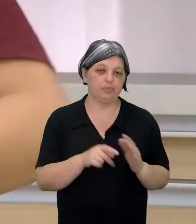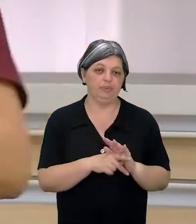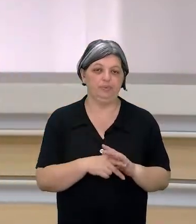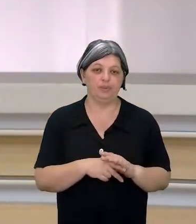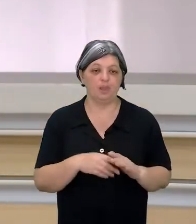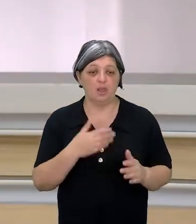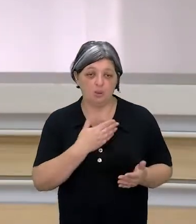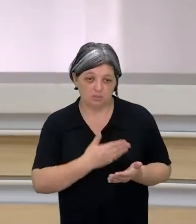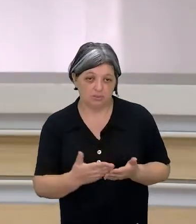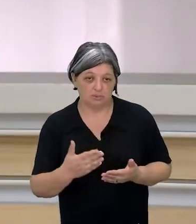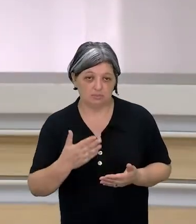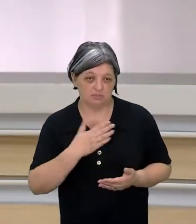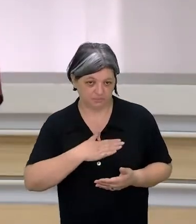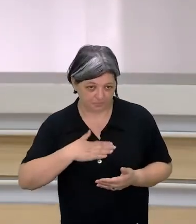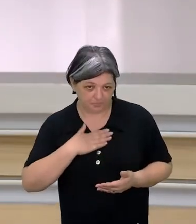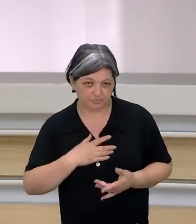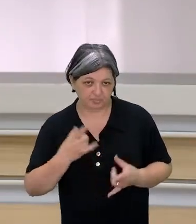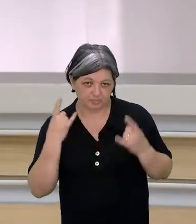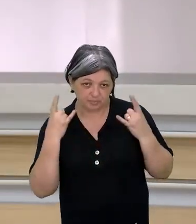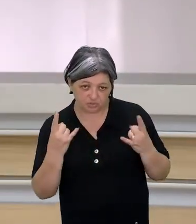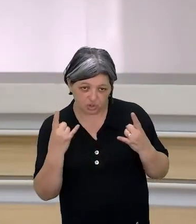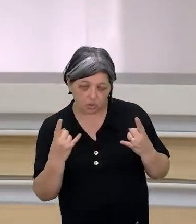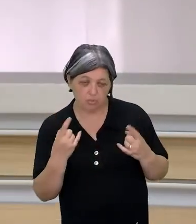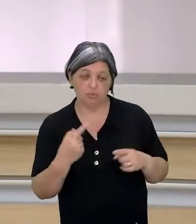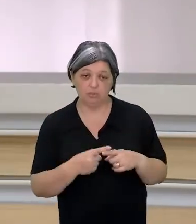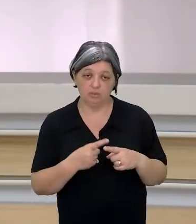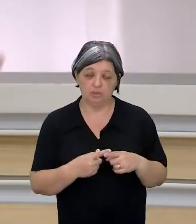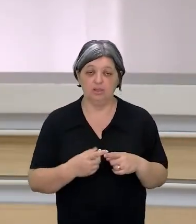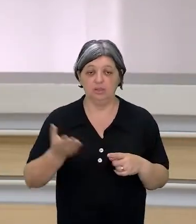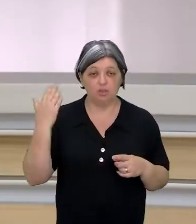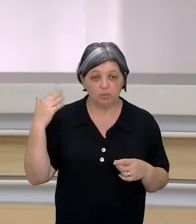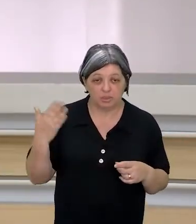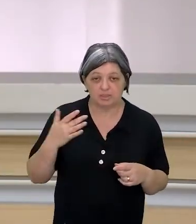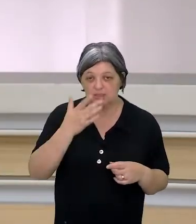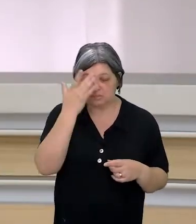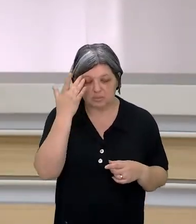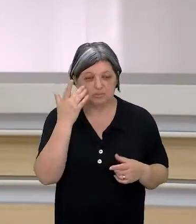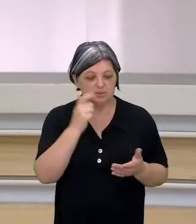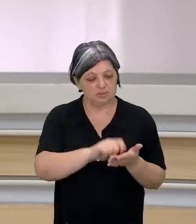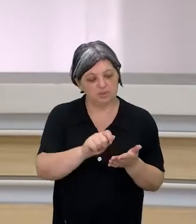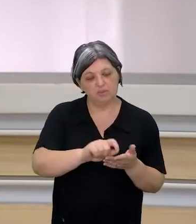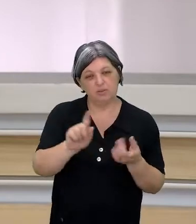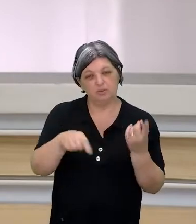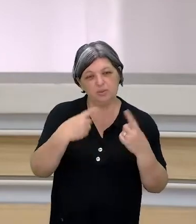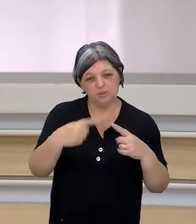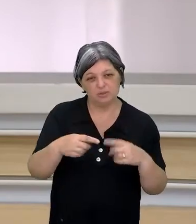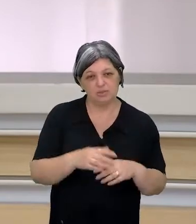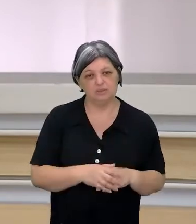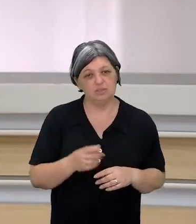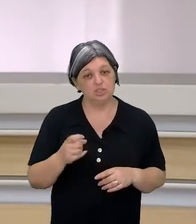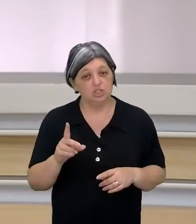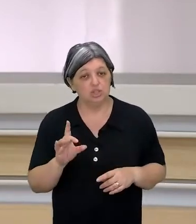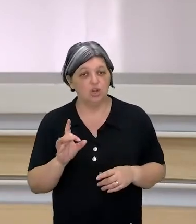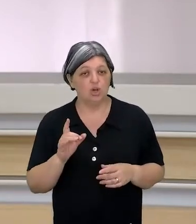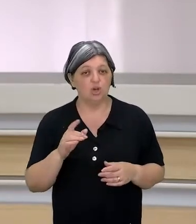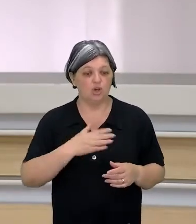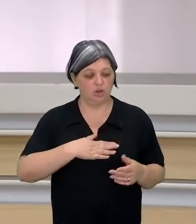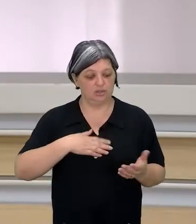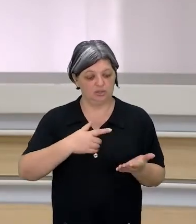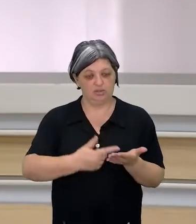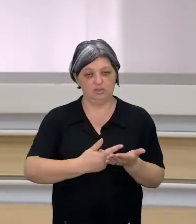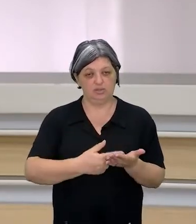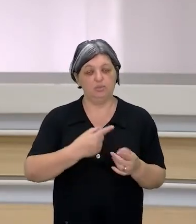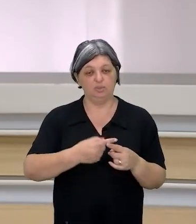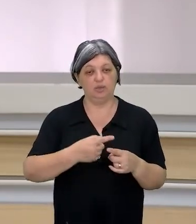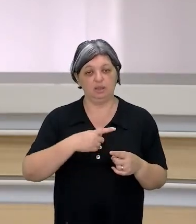rock porque alguém um dia me mostrou isso. Porque alguém um dia escreveu uma música. Eu só gosto dos livros que eu gosto porque alguém